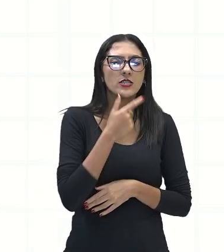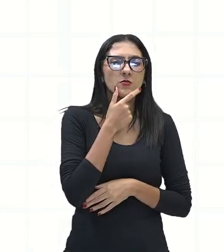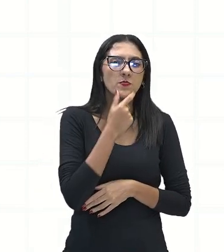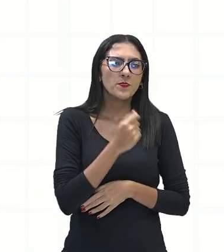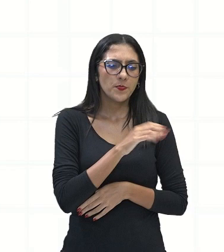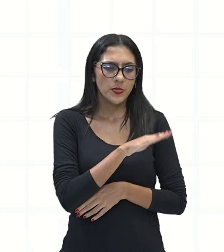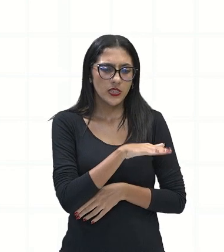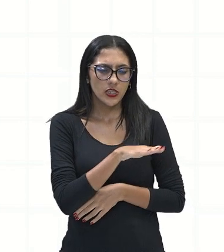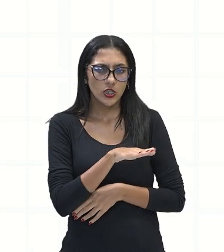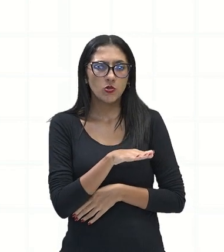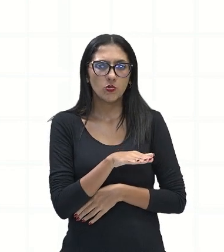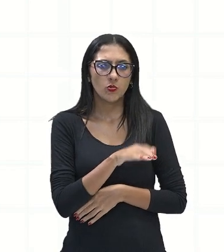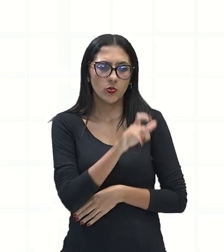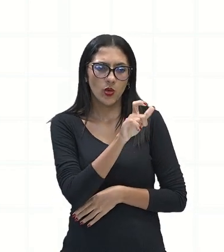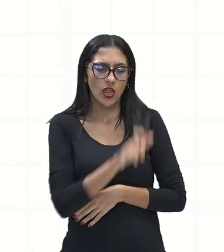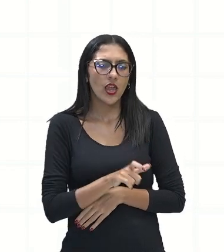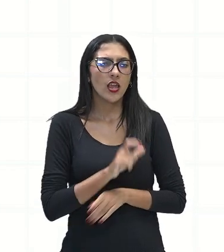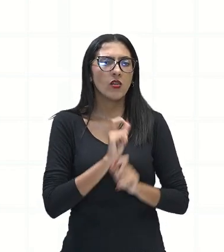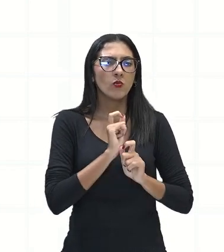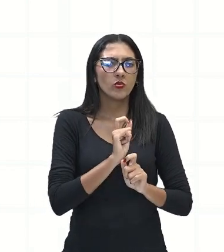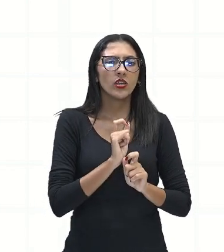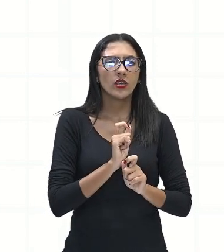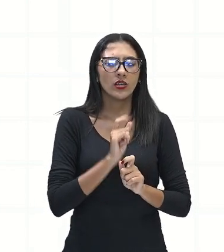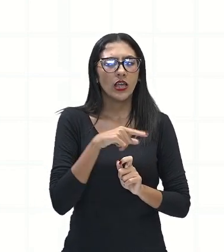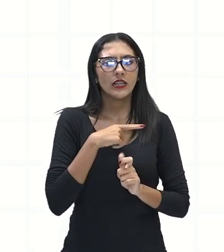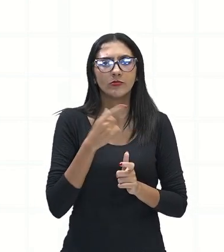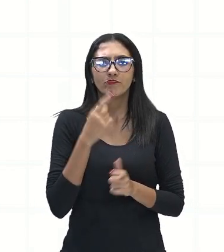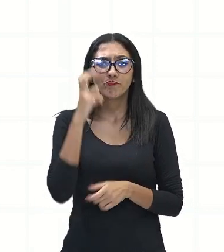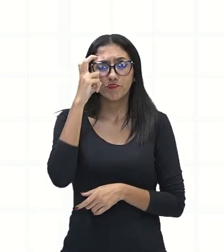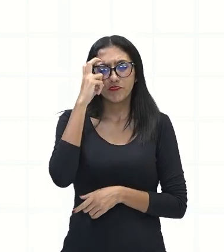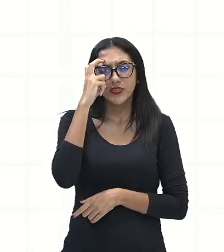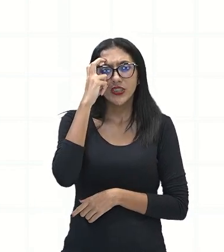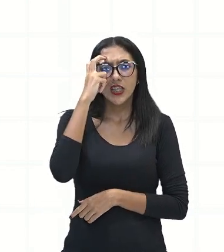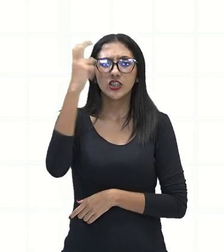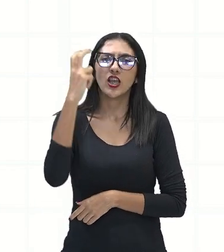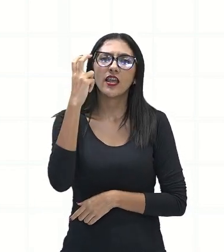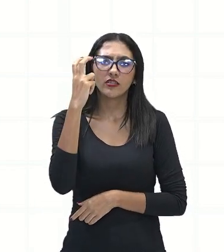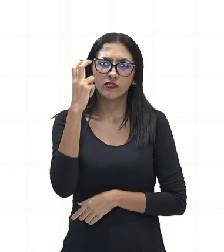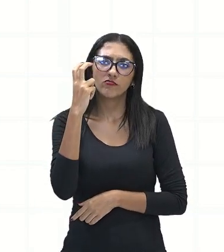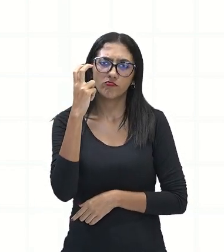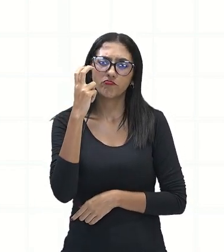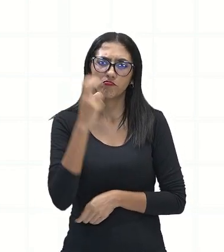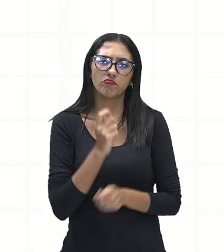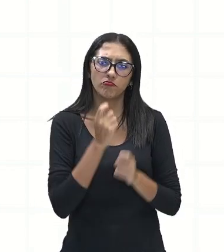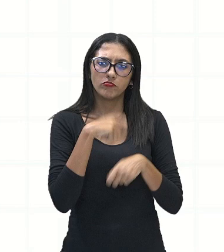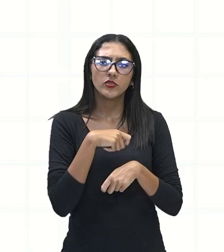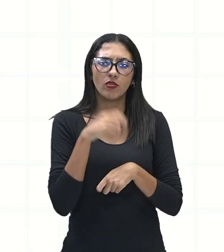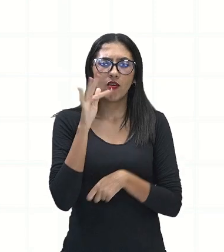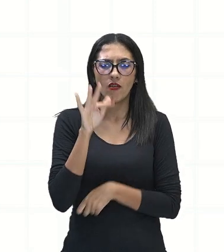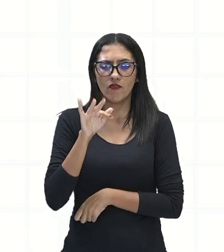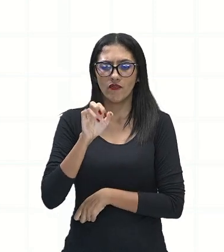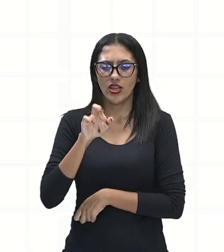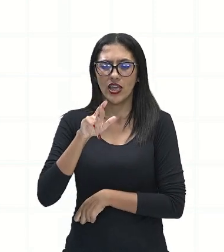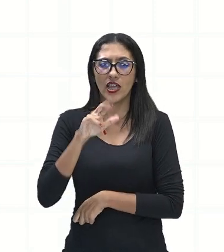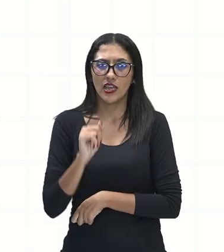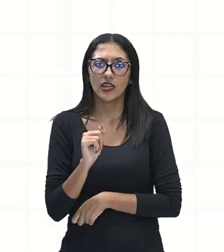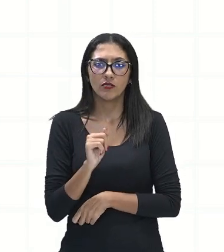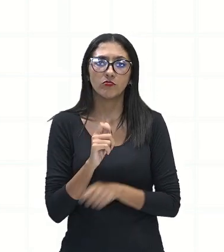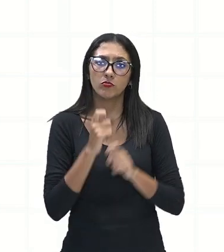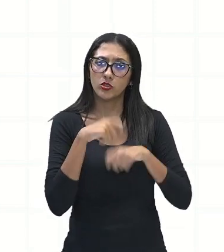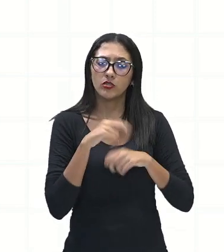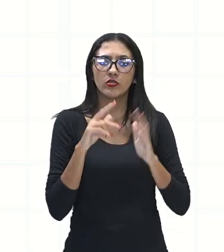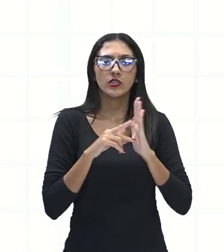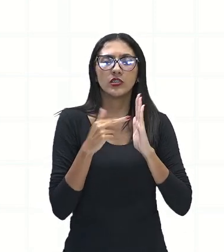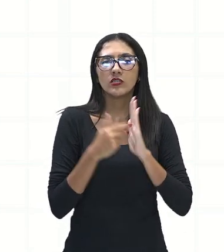muito inteligente em fazer